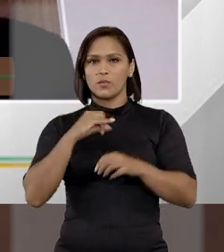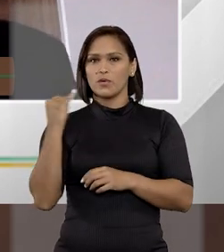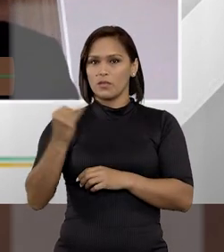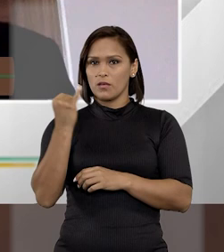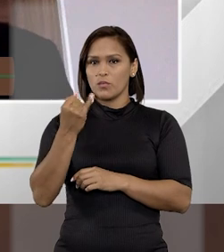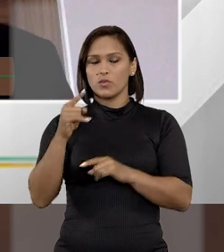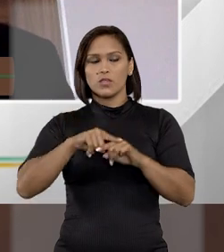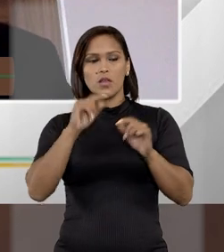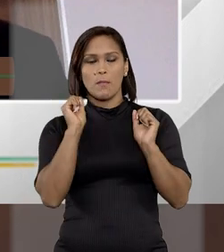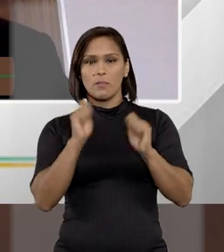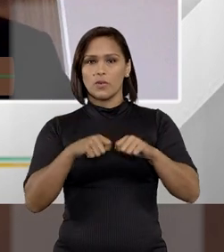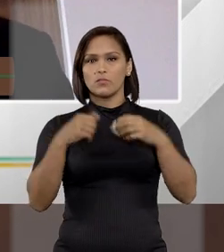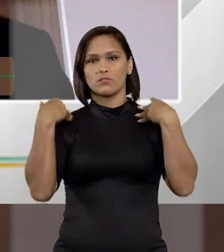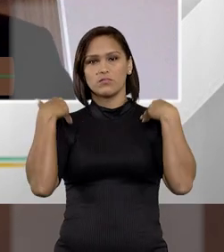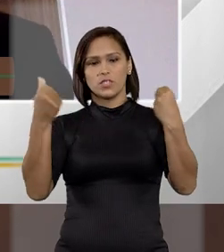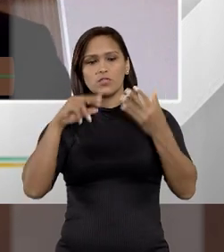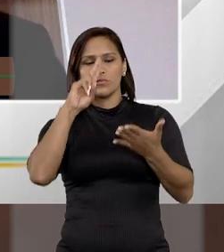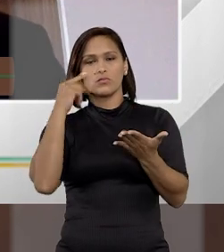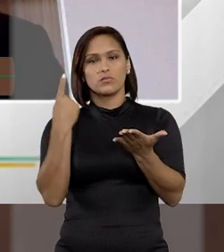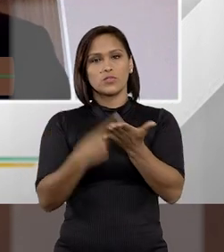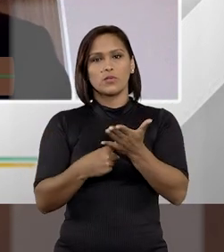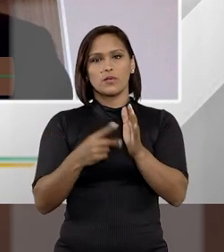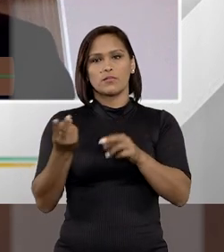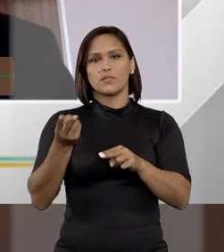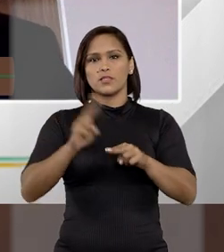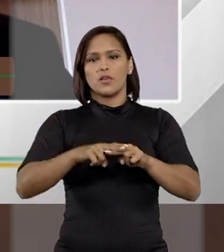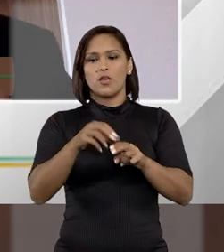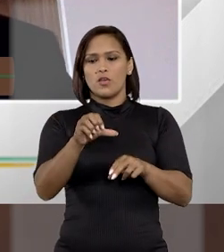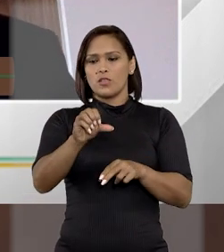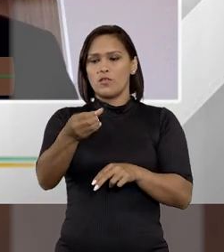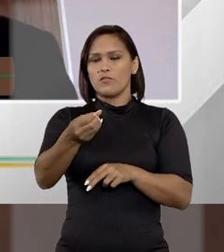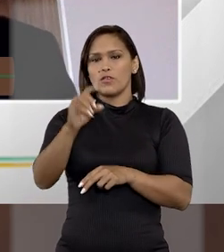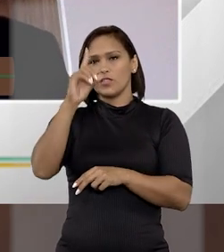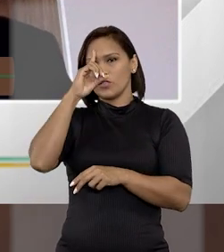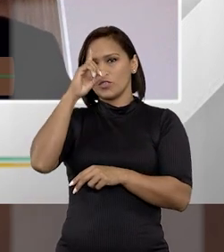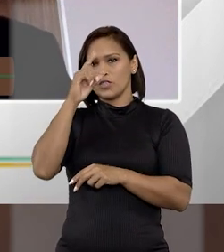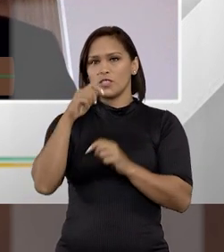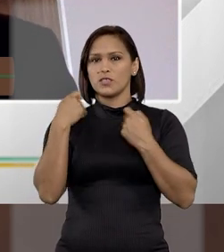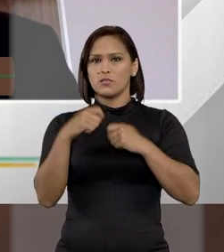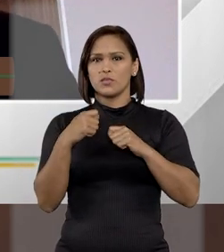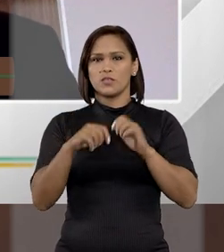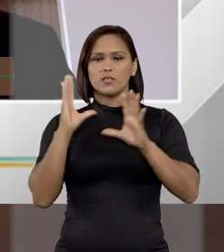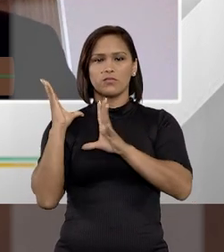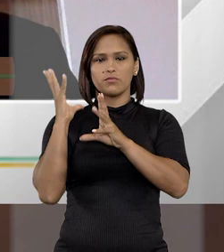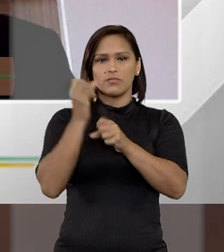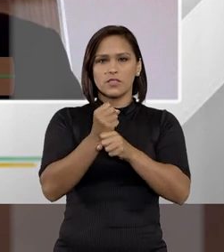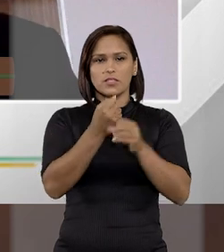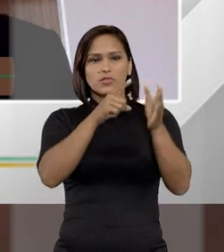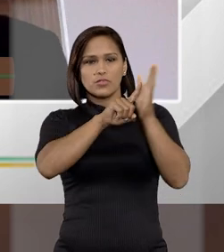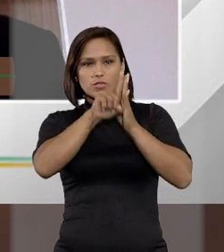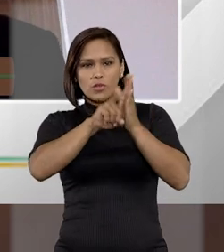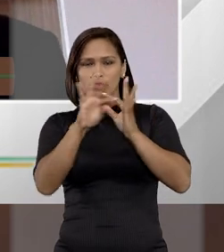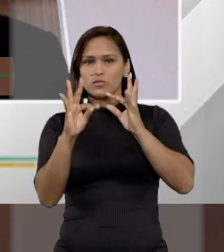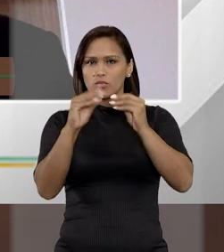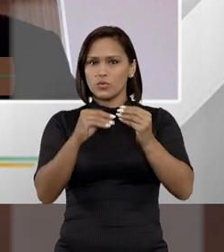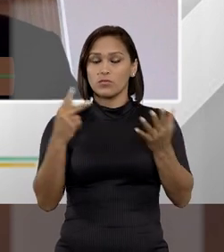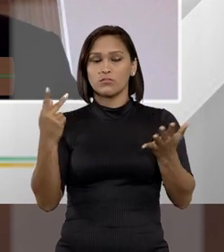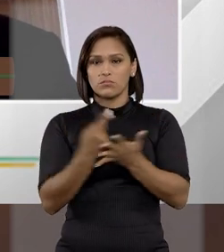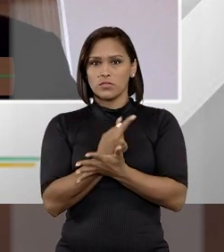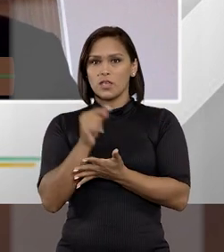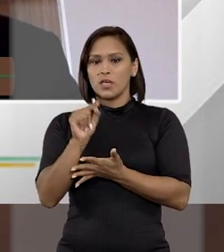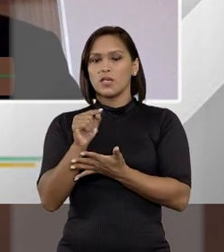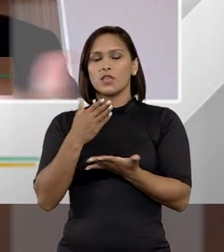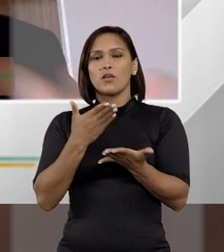importante. Então, cabe ao magistrado que decretou a prisão. A cada 90 dias, ele deve revisitar os fundamentos